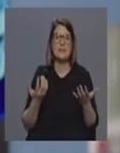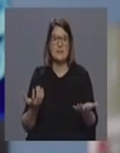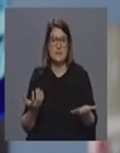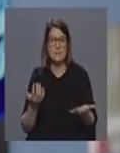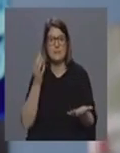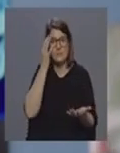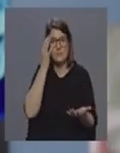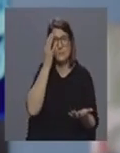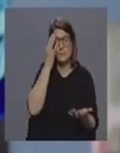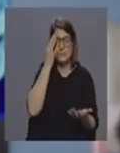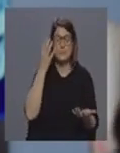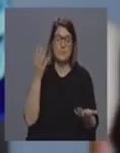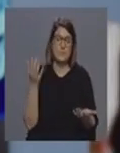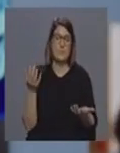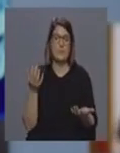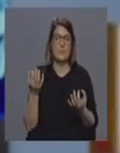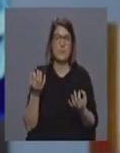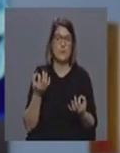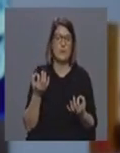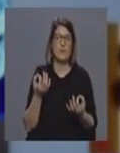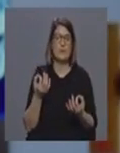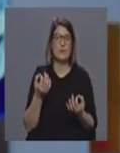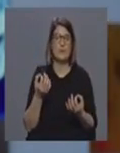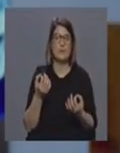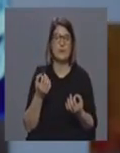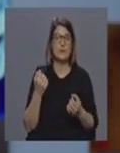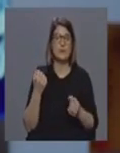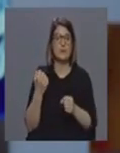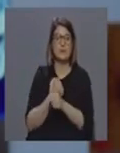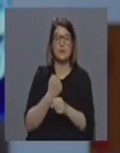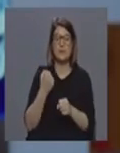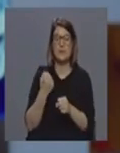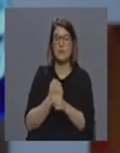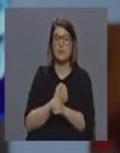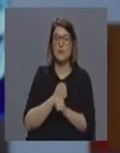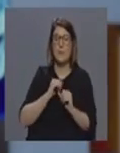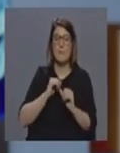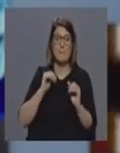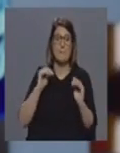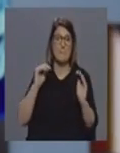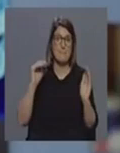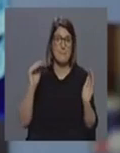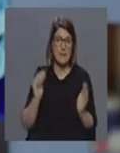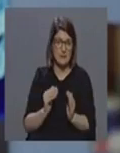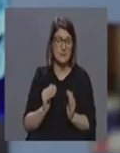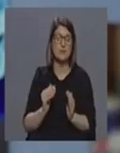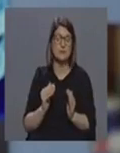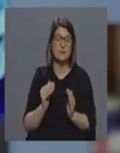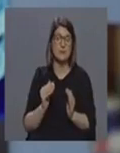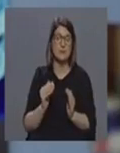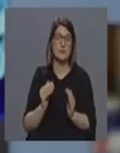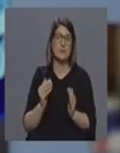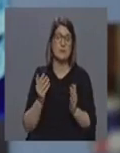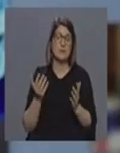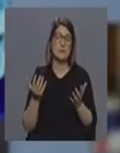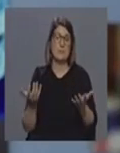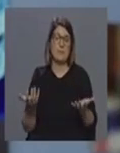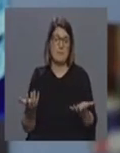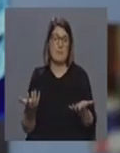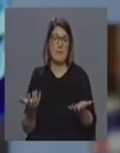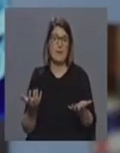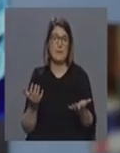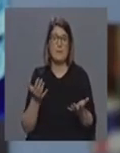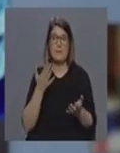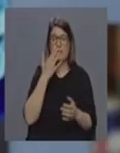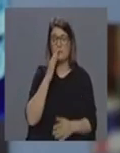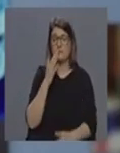ao Fio Cabo em tanto com uma diminuição da capacidade drástica em tanto da resposta a nível assistencial e ao Fio Cabo em tanto sabotar ao